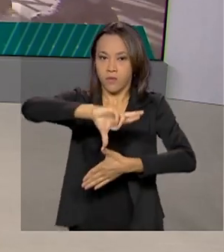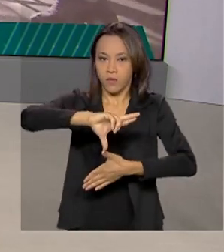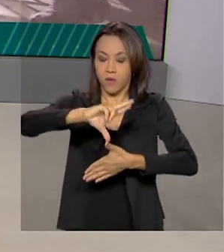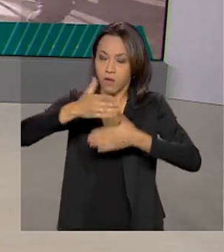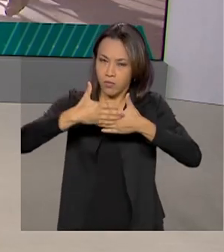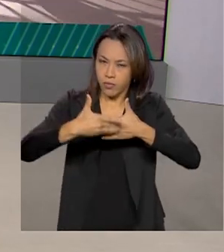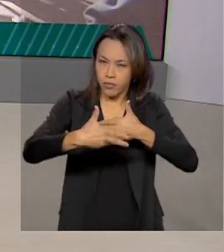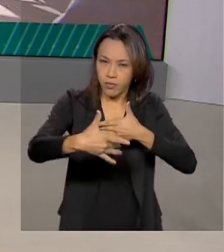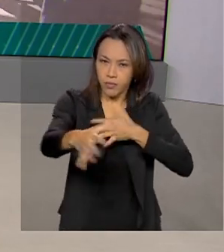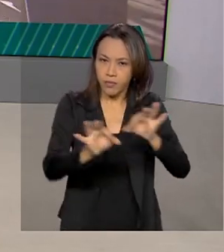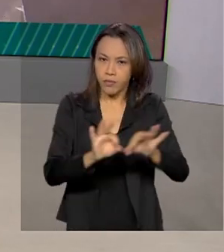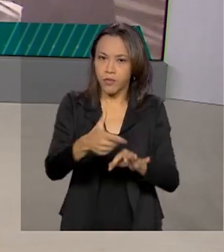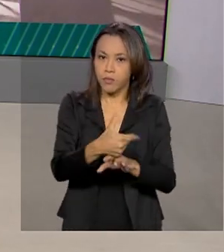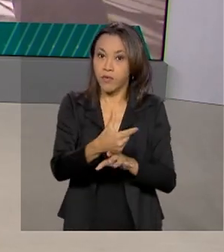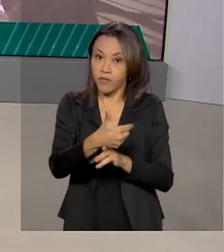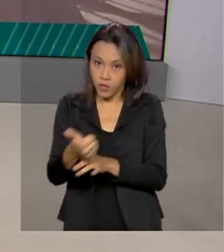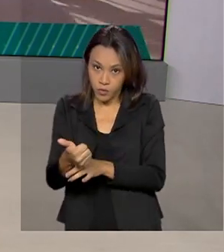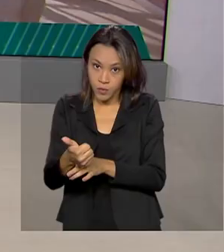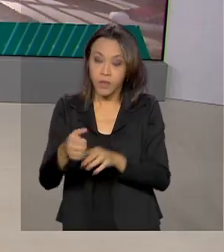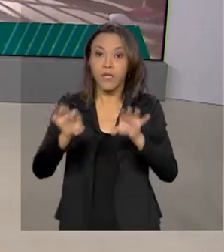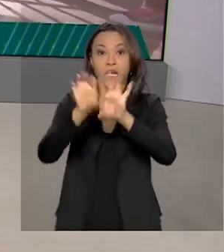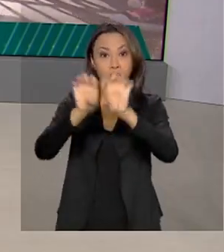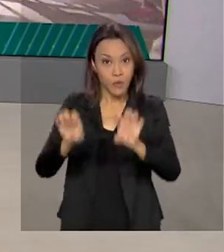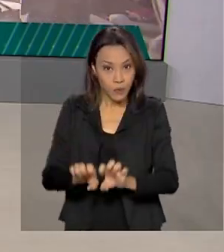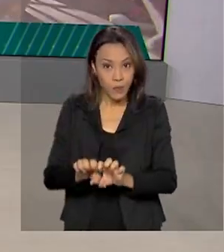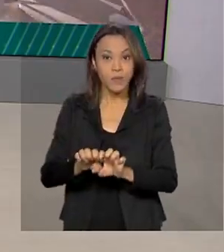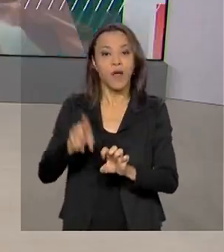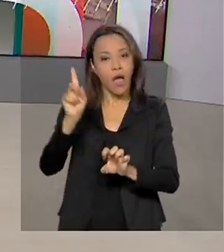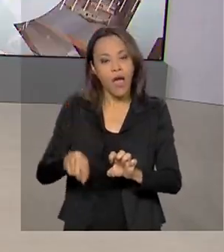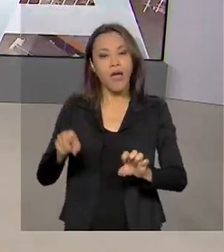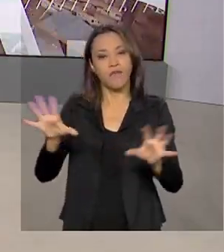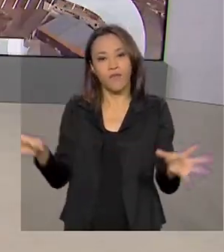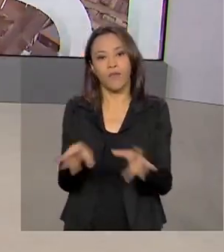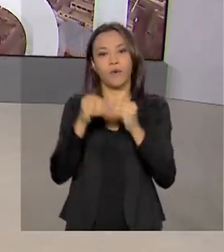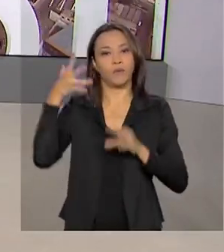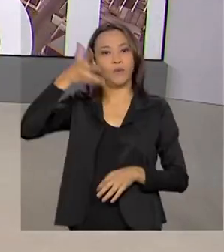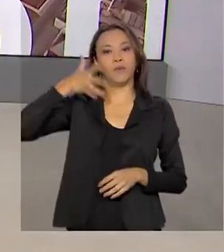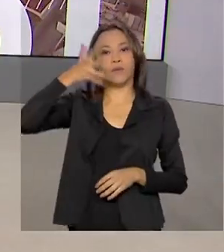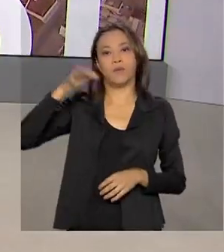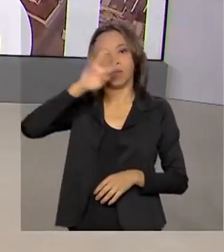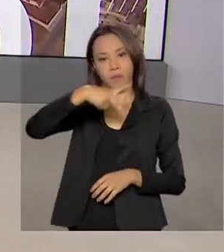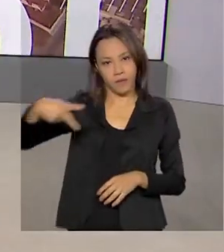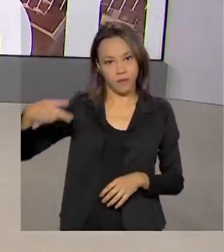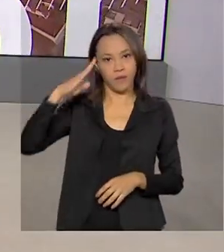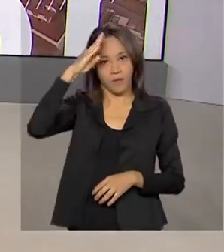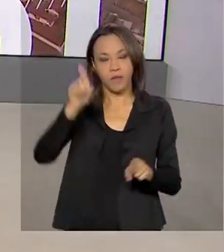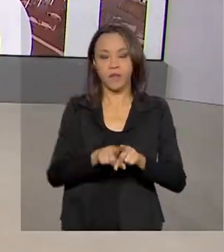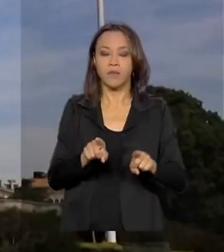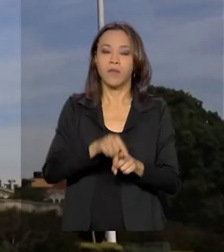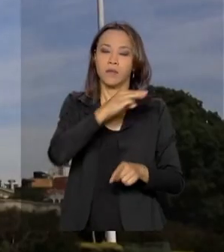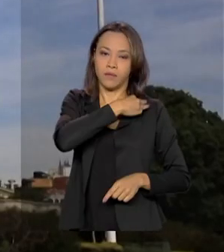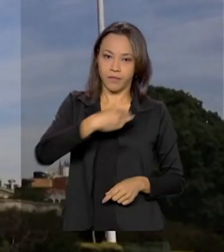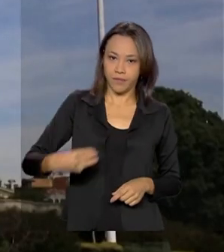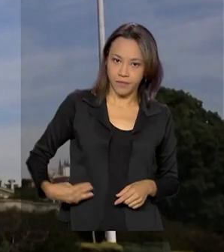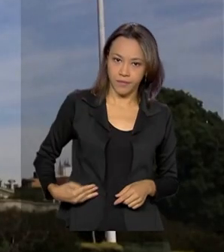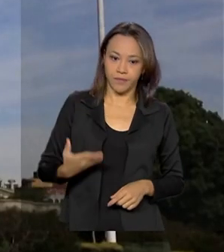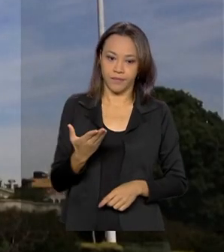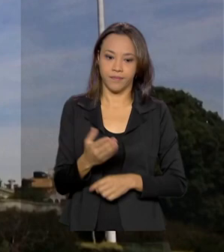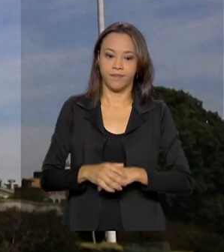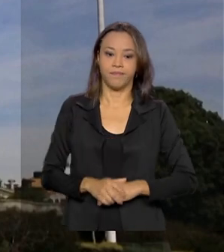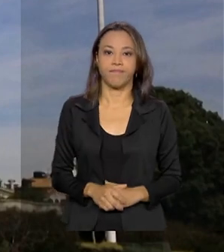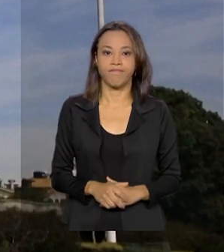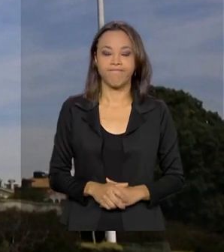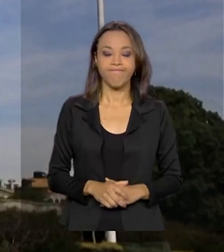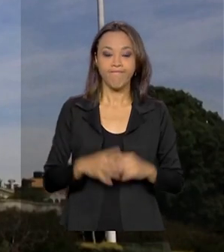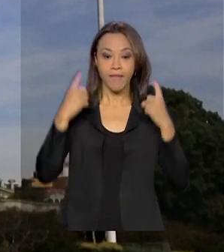e as reformas estruturais foram o foco da fala do presidente e do ministro Paulo Guedes. A